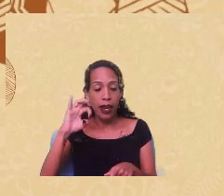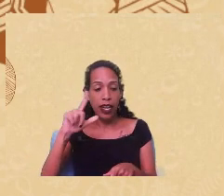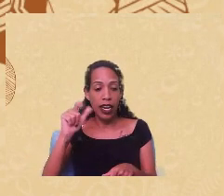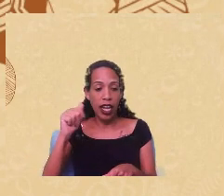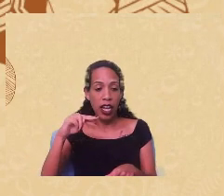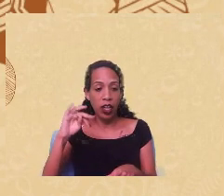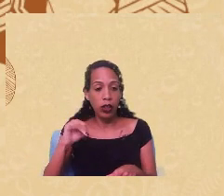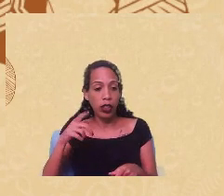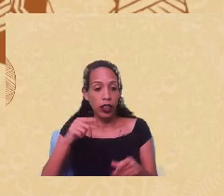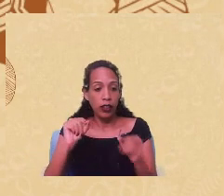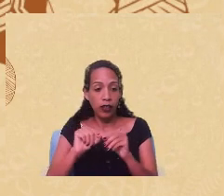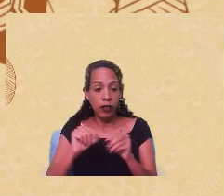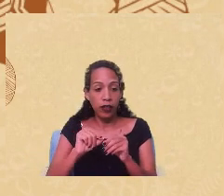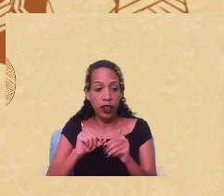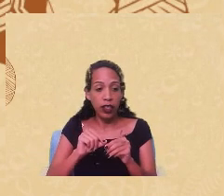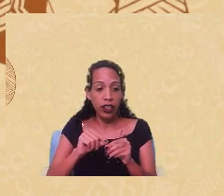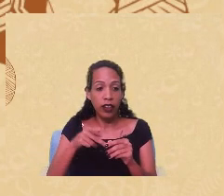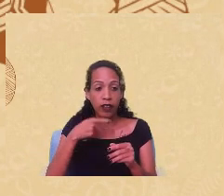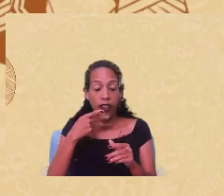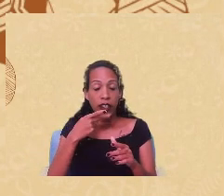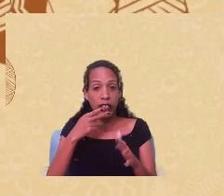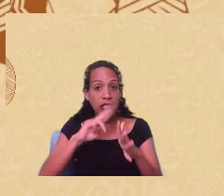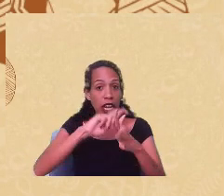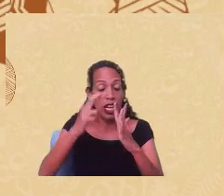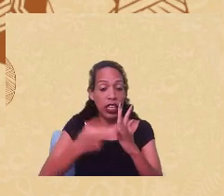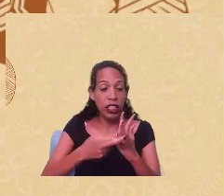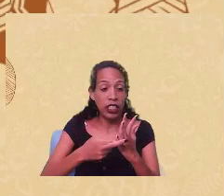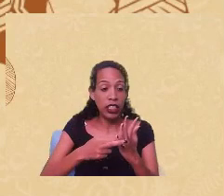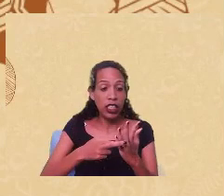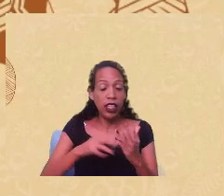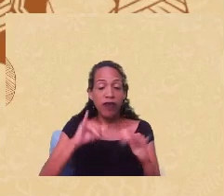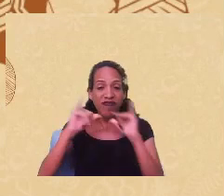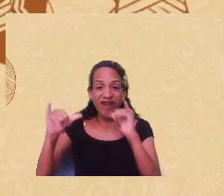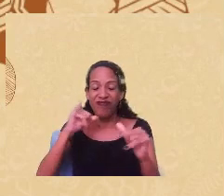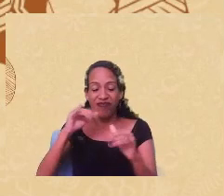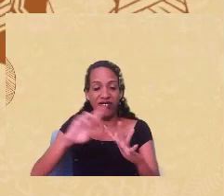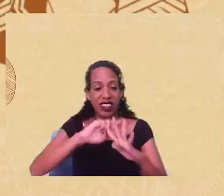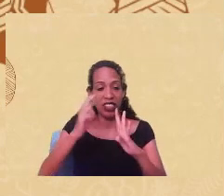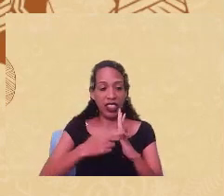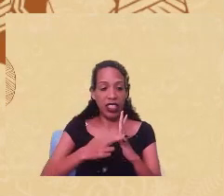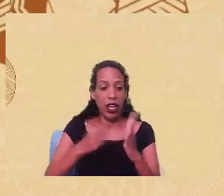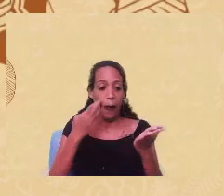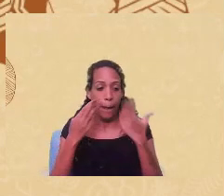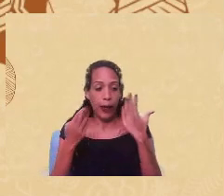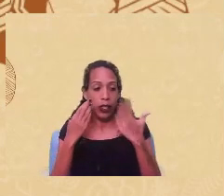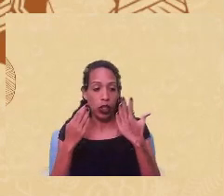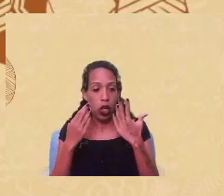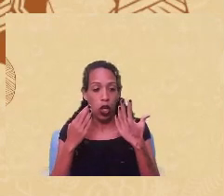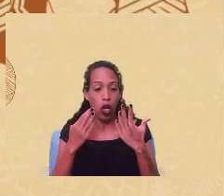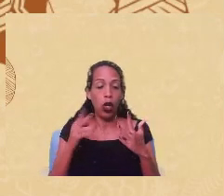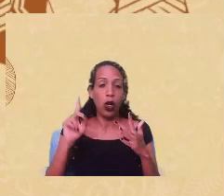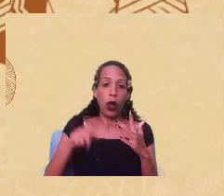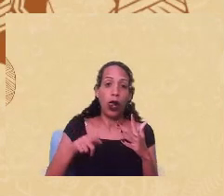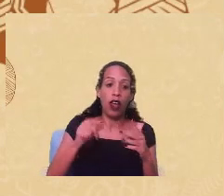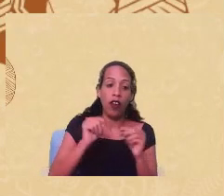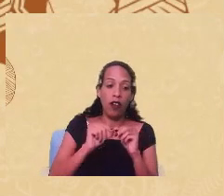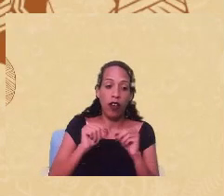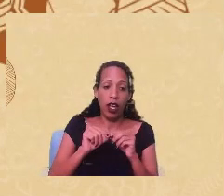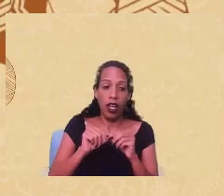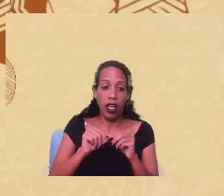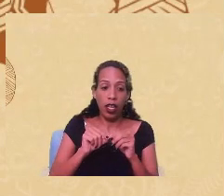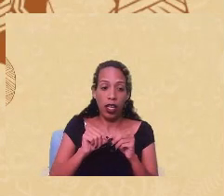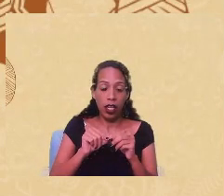nossas redes, porque o que circula nas nossas redes de psicólogos, pelo menos as que eu faço parte, que são as que eu